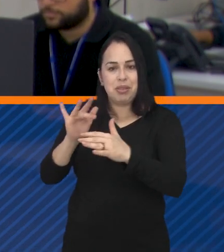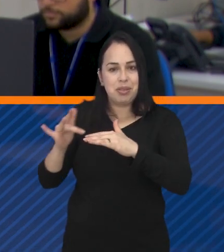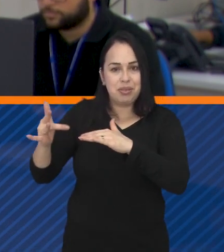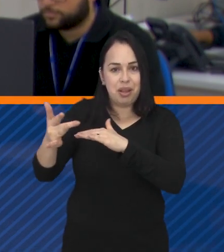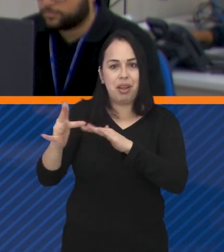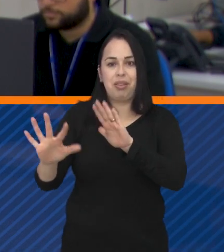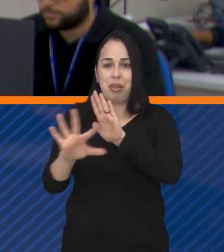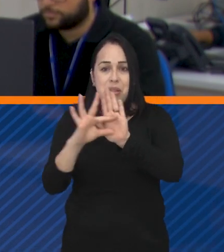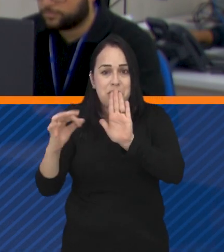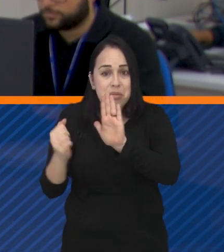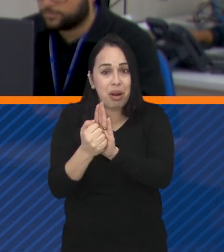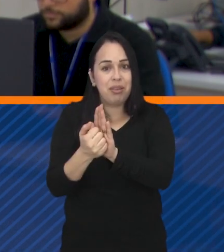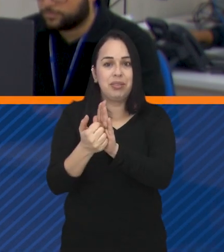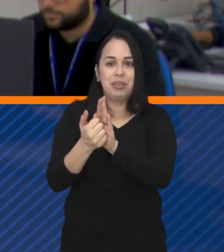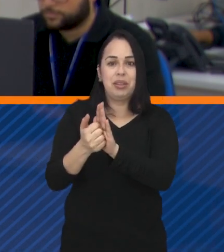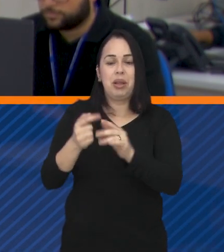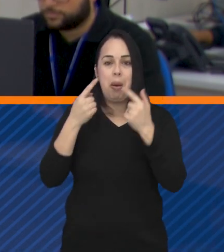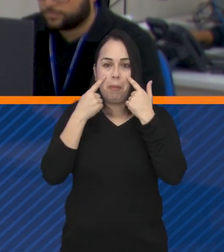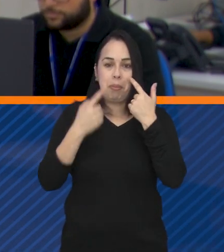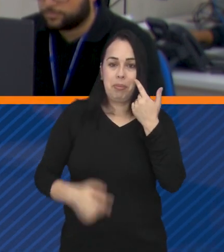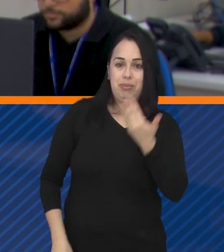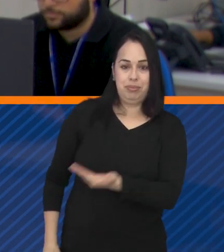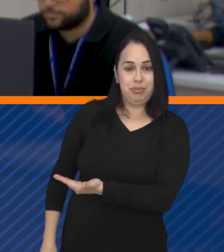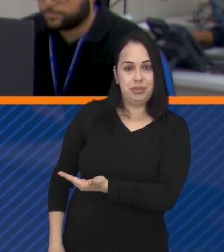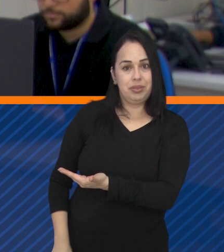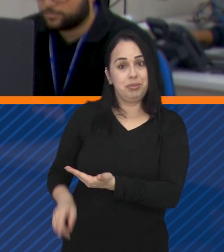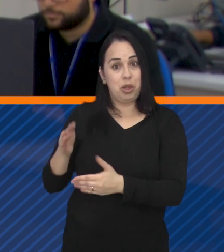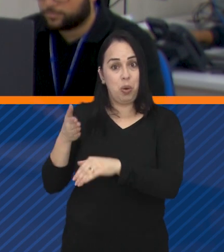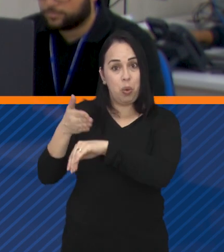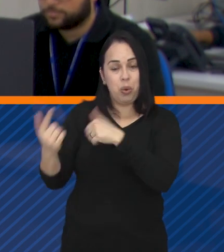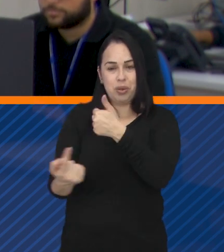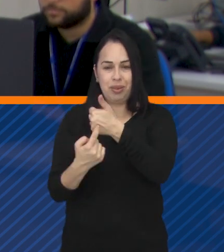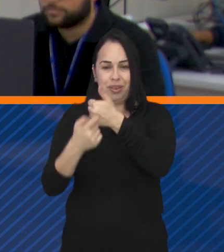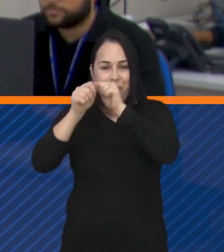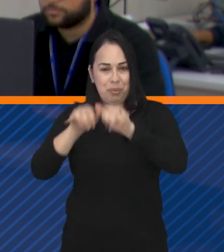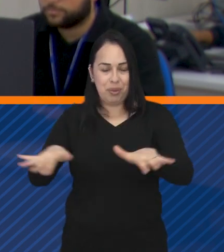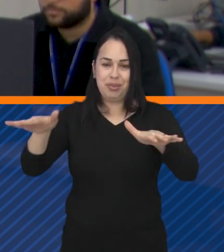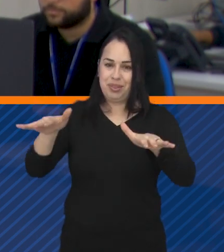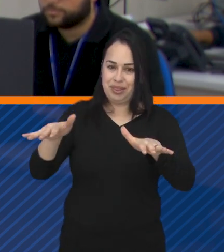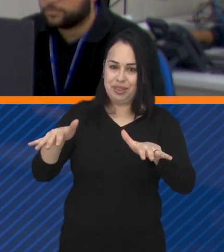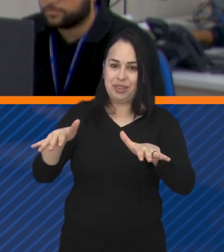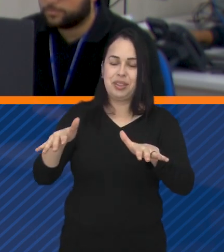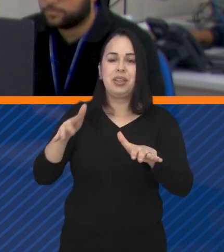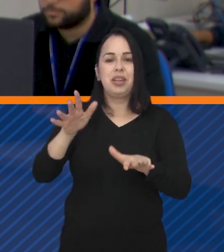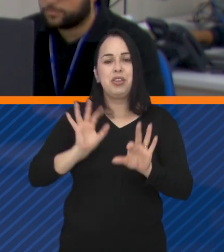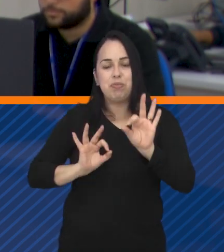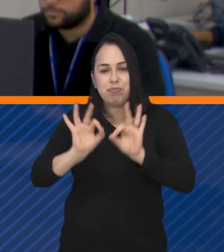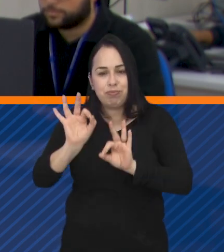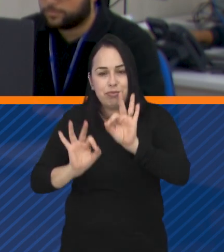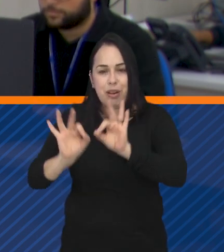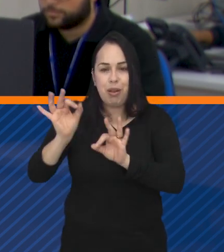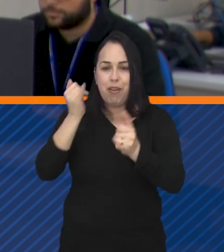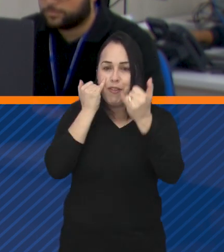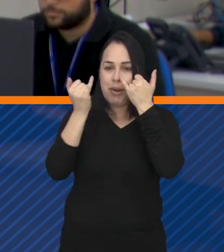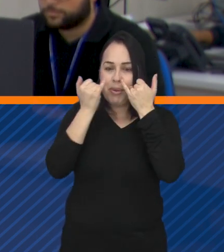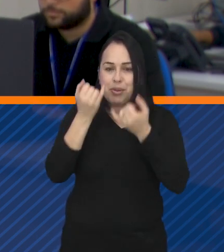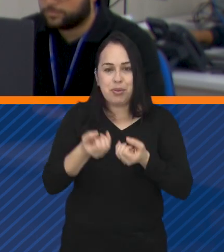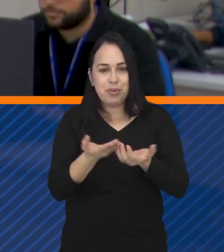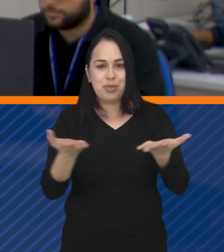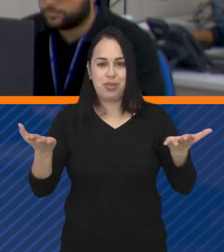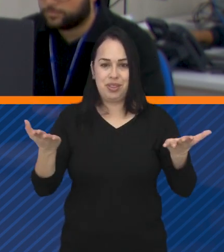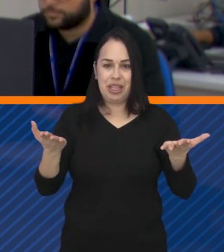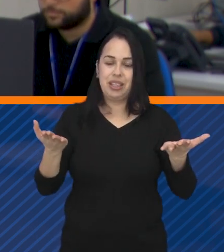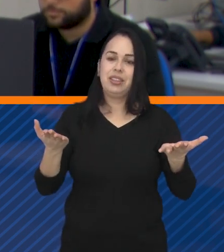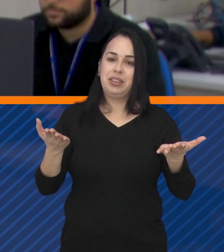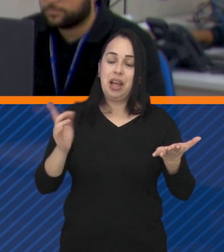gente nas redes sociais, se inscreva nos nossos canais que estão aparecendo aqui na tela, vai lá, curte e compartilhe o nosso trabalho que é feito para levar informação de